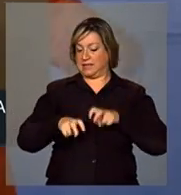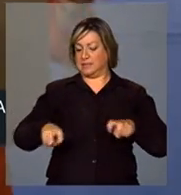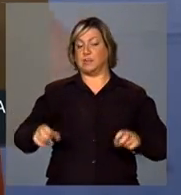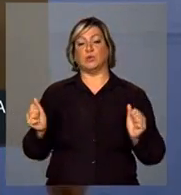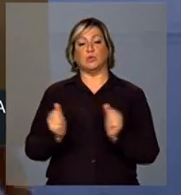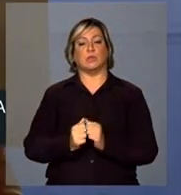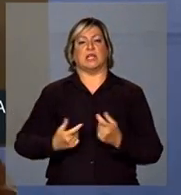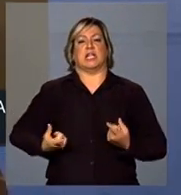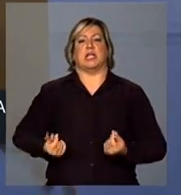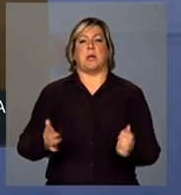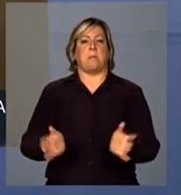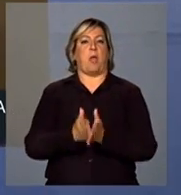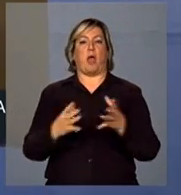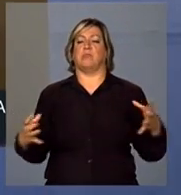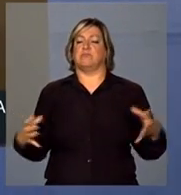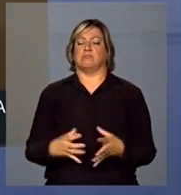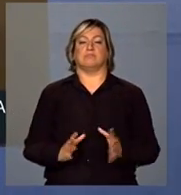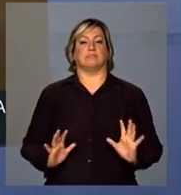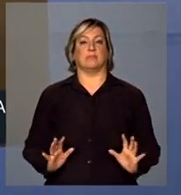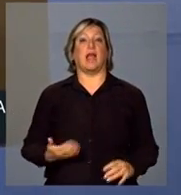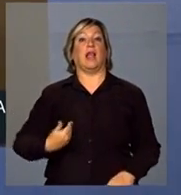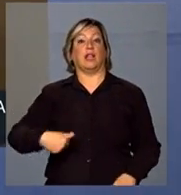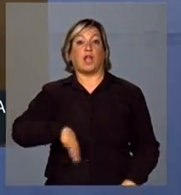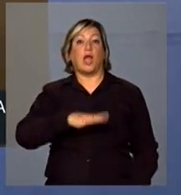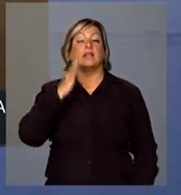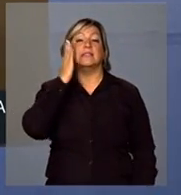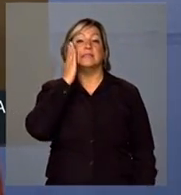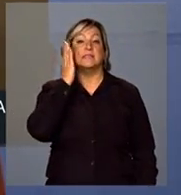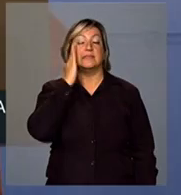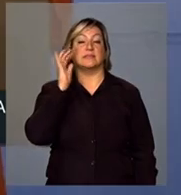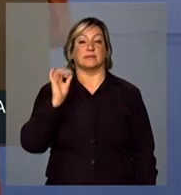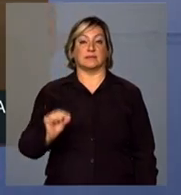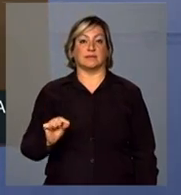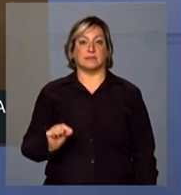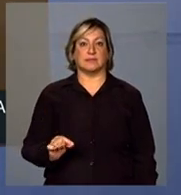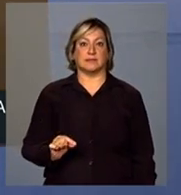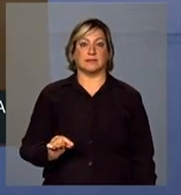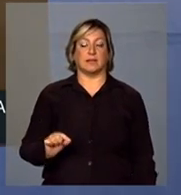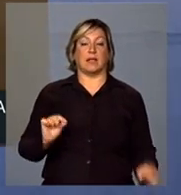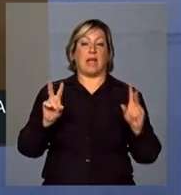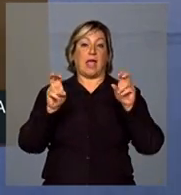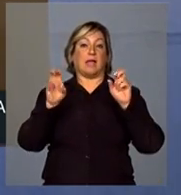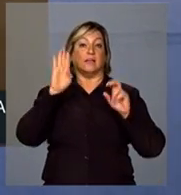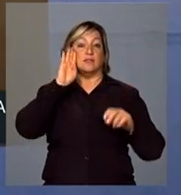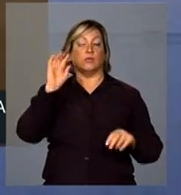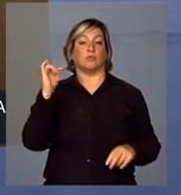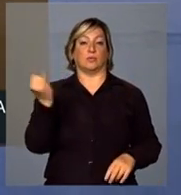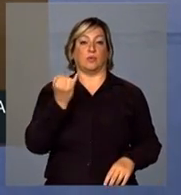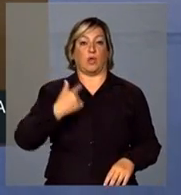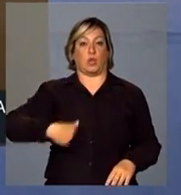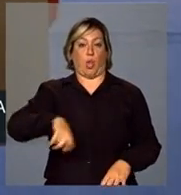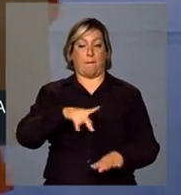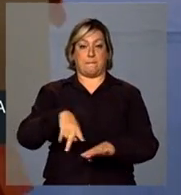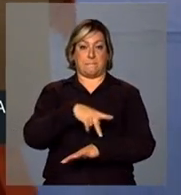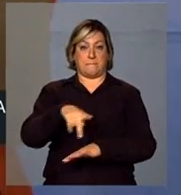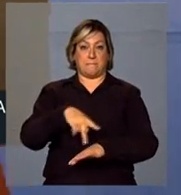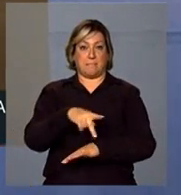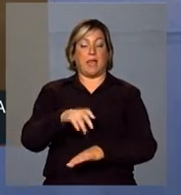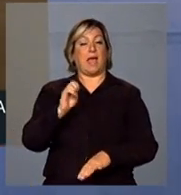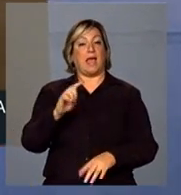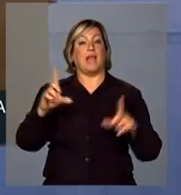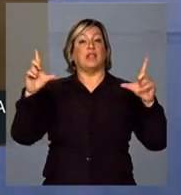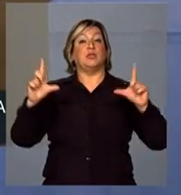com todo mundo. Nós sabemos que a questão fundamental do nosso país é que